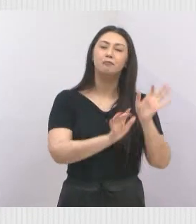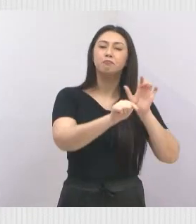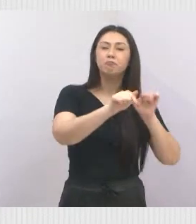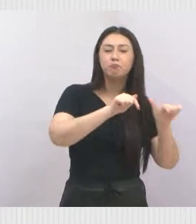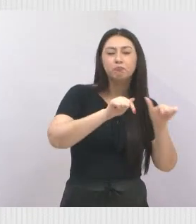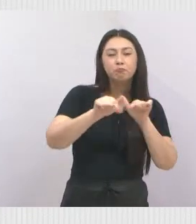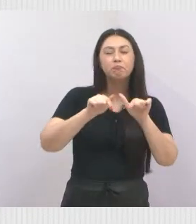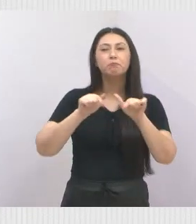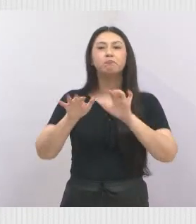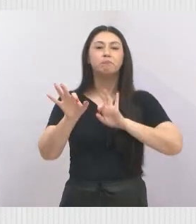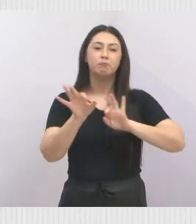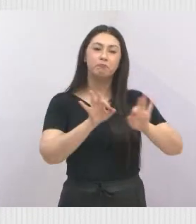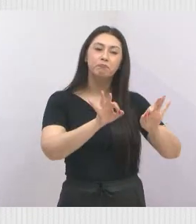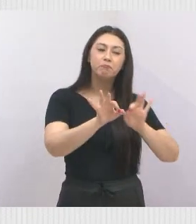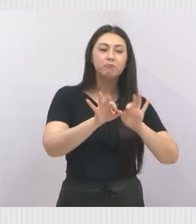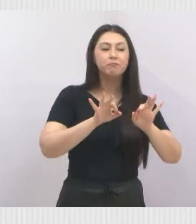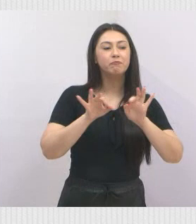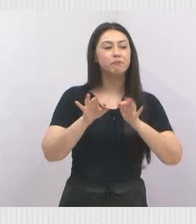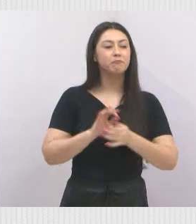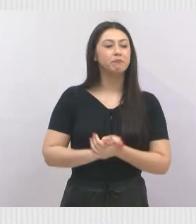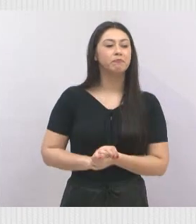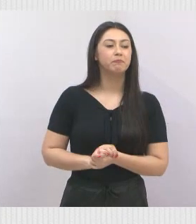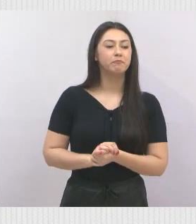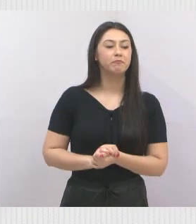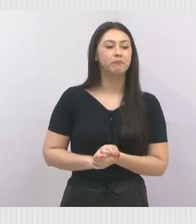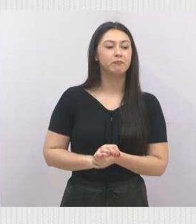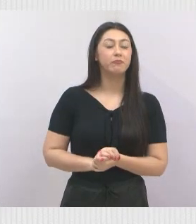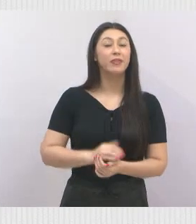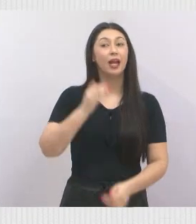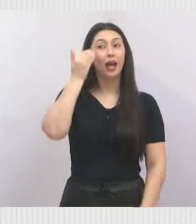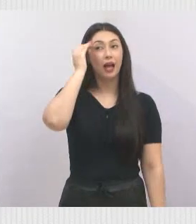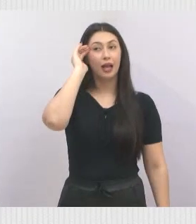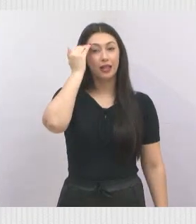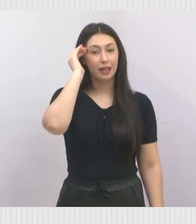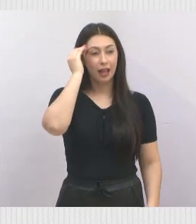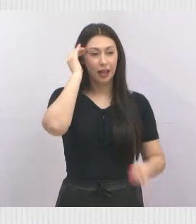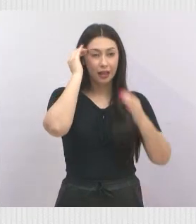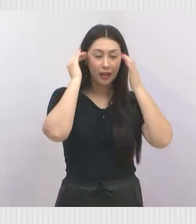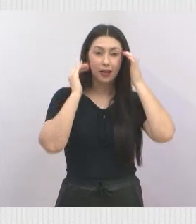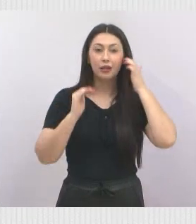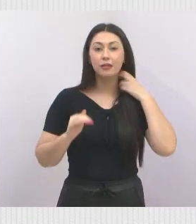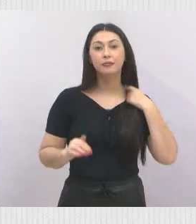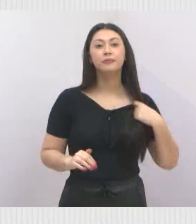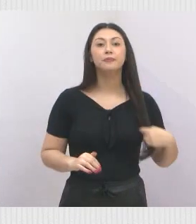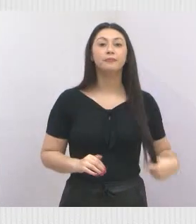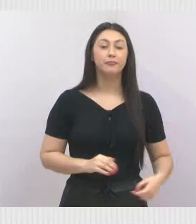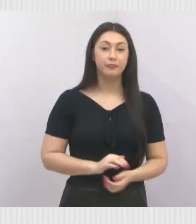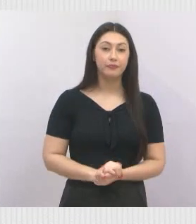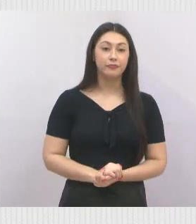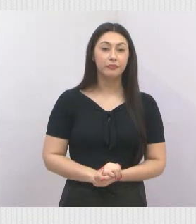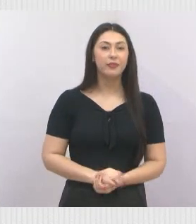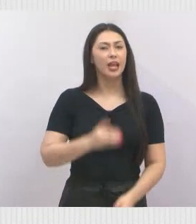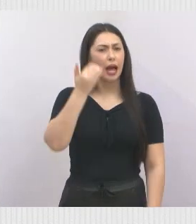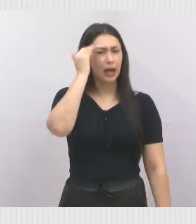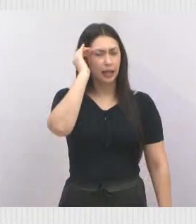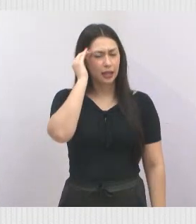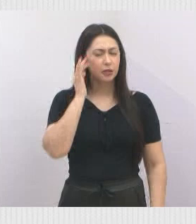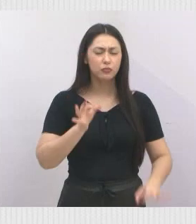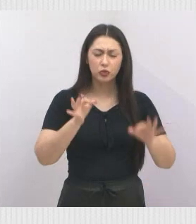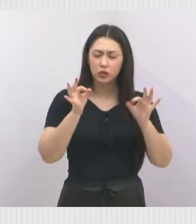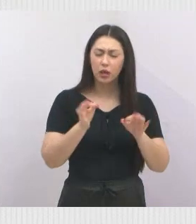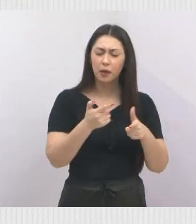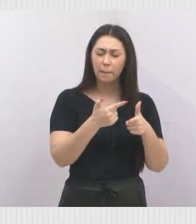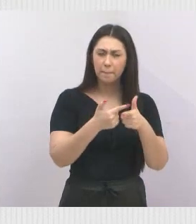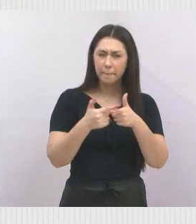de nossa cidade. Ele entendeu muito bem o problema